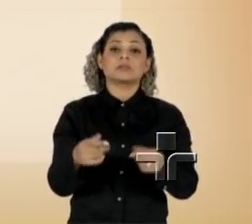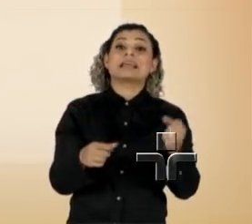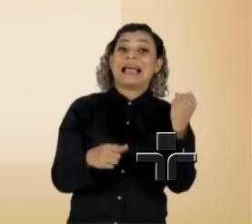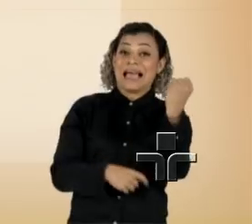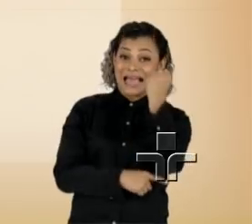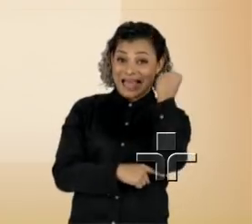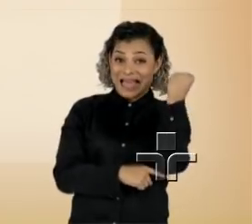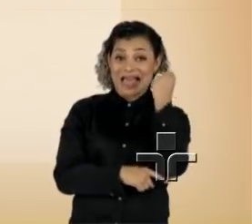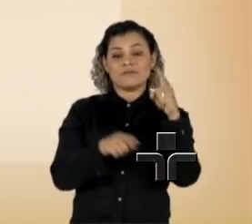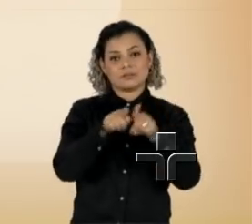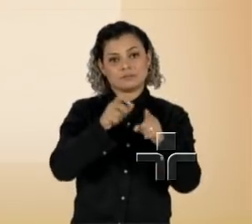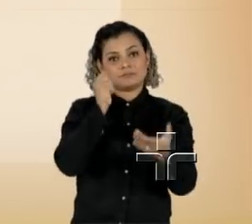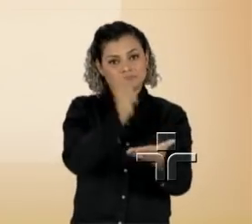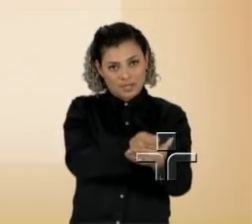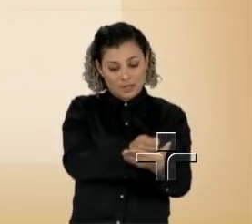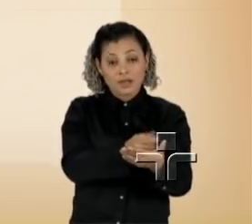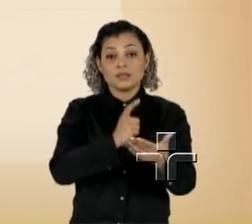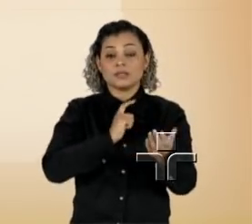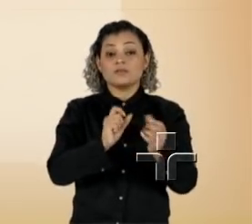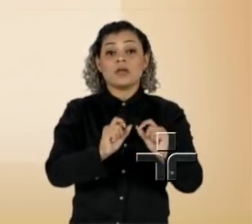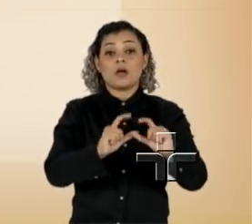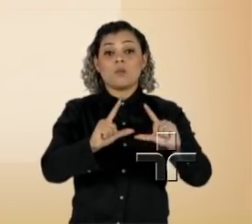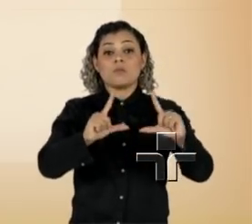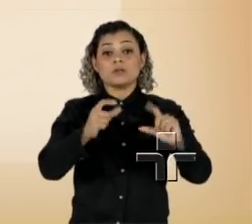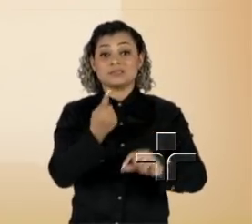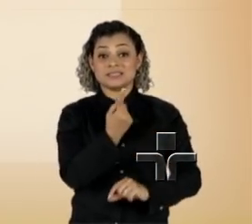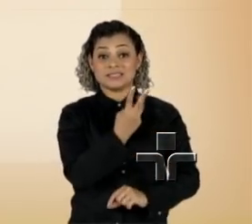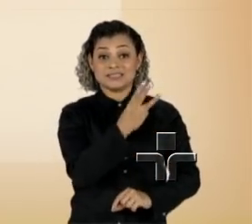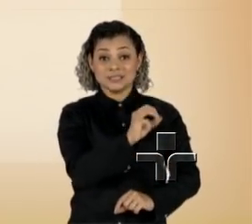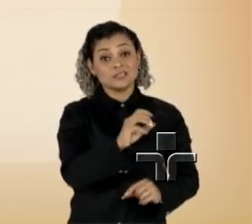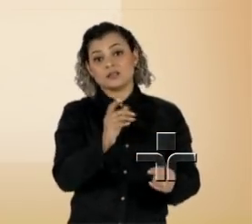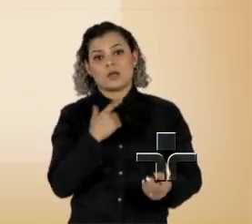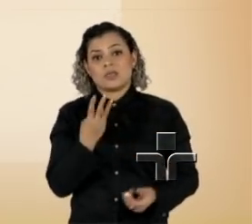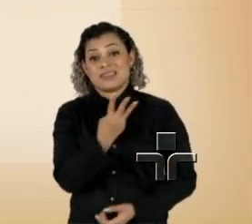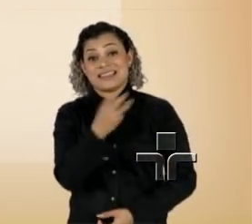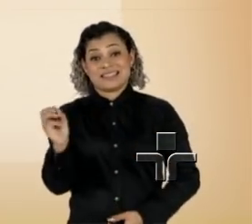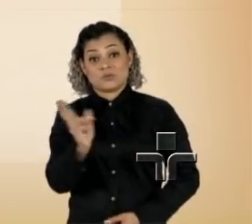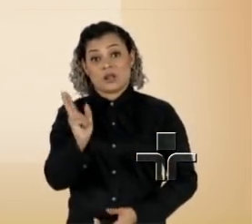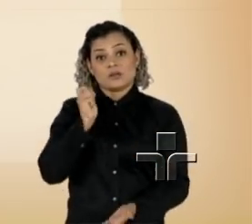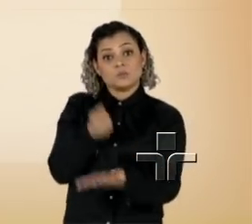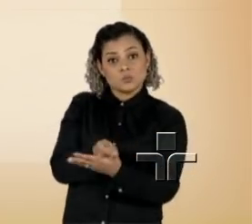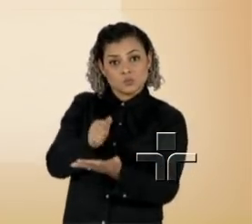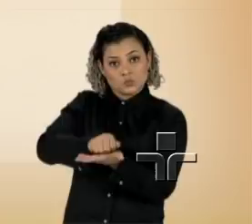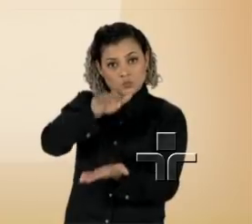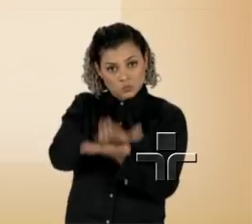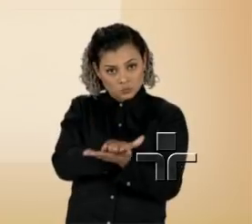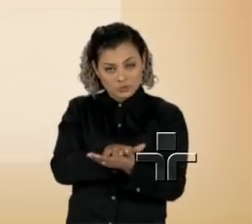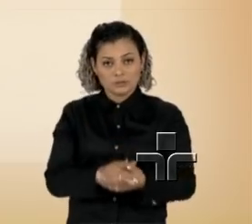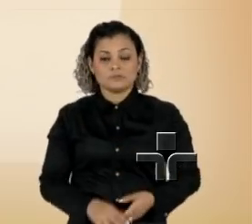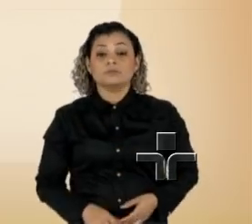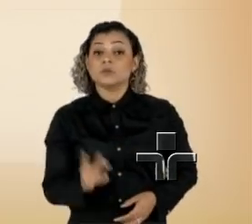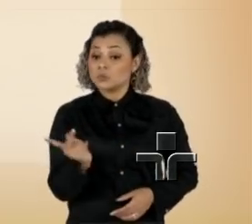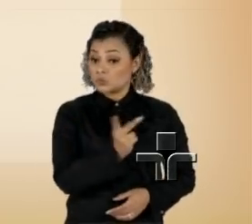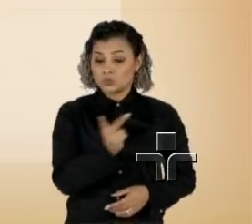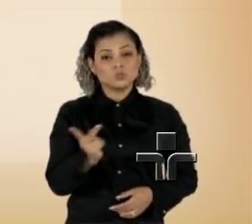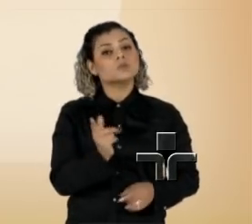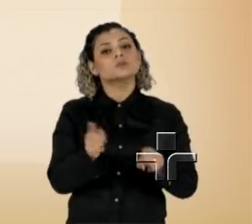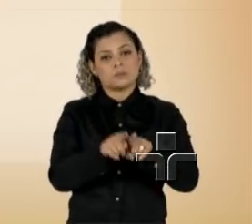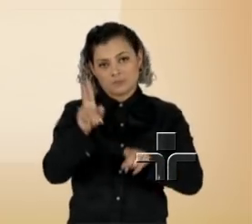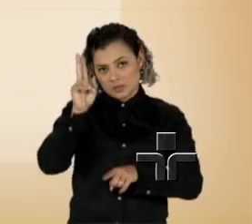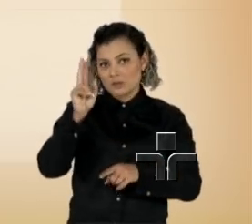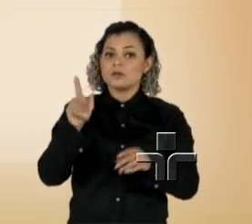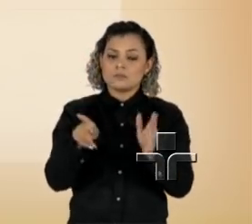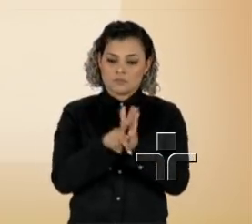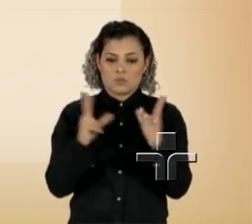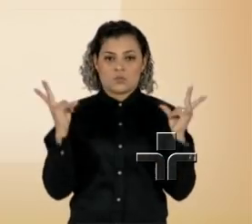gravíssima e teve aumento de R 130 para quase R$ 300. Em ambos os casos, os motoristas terão o